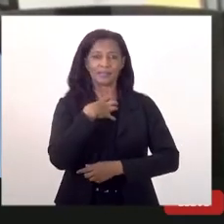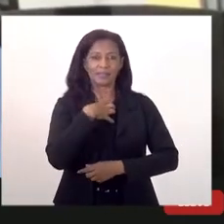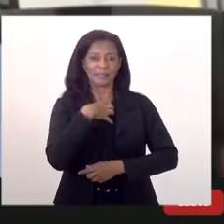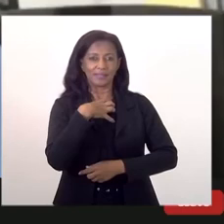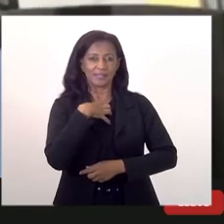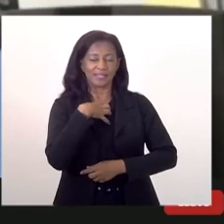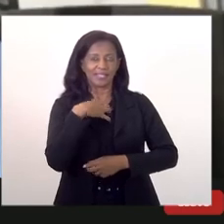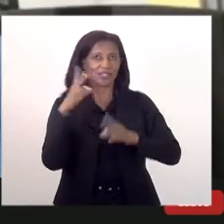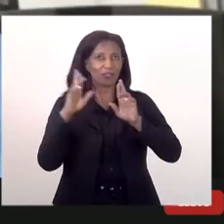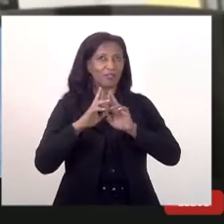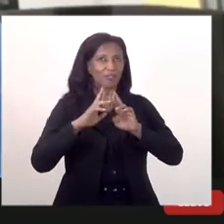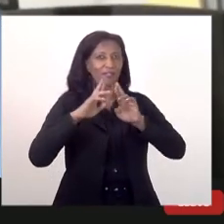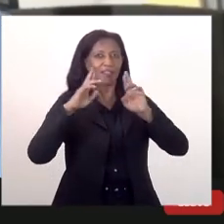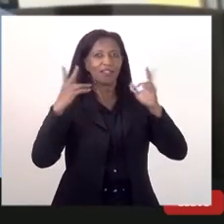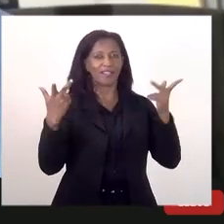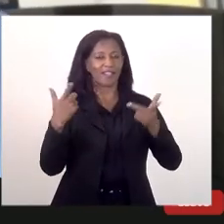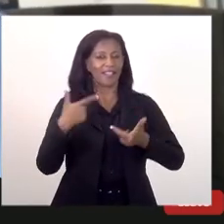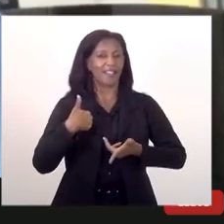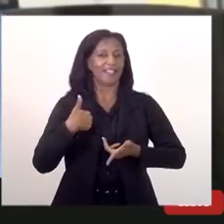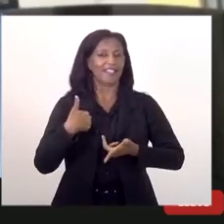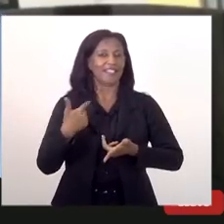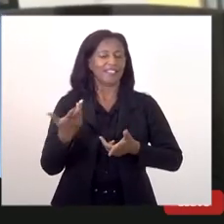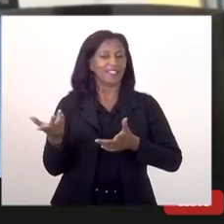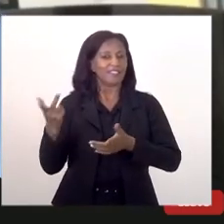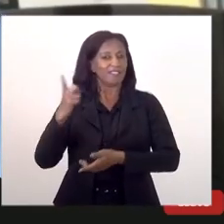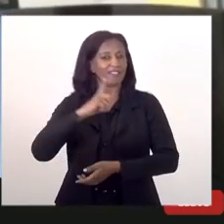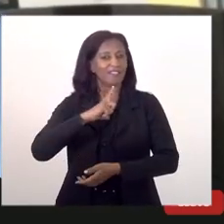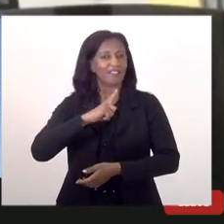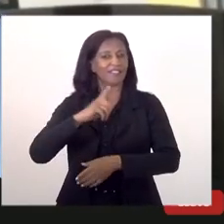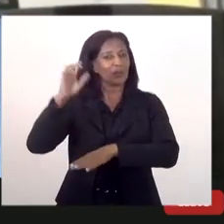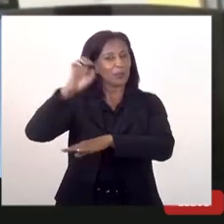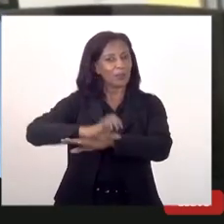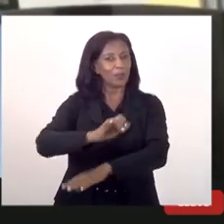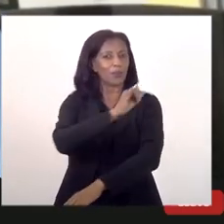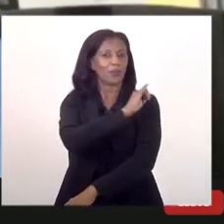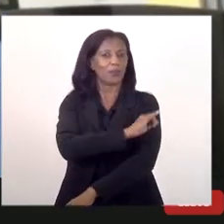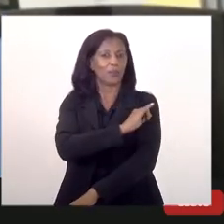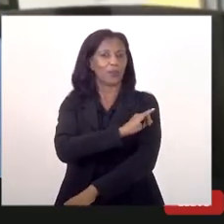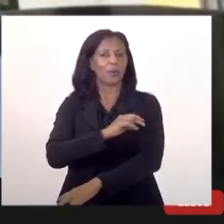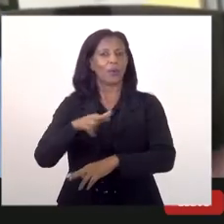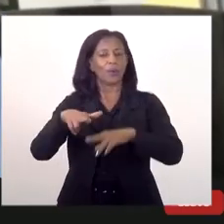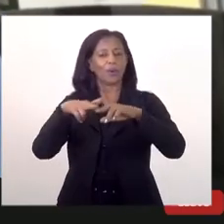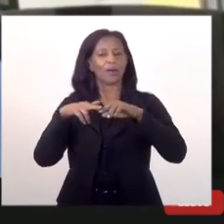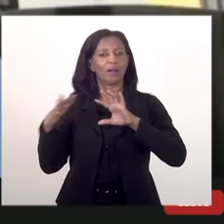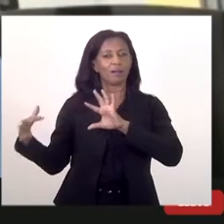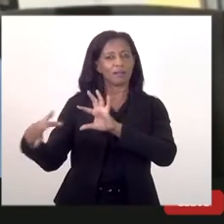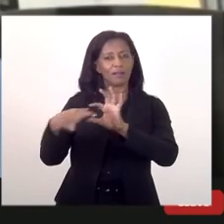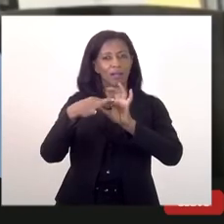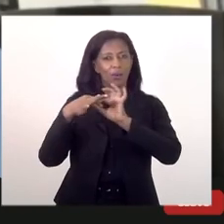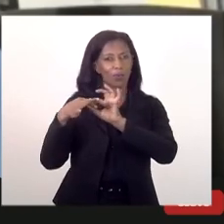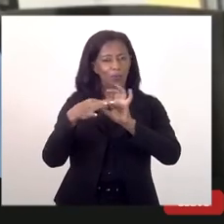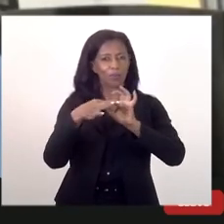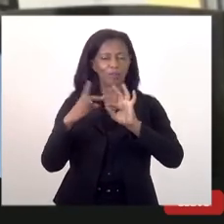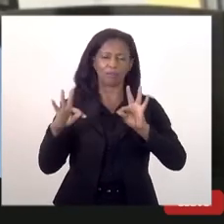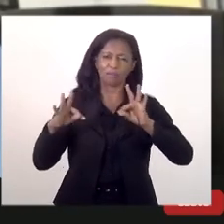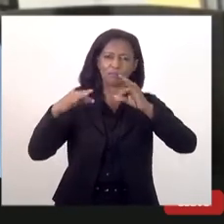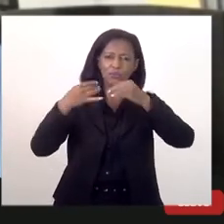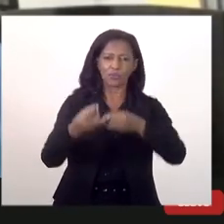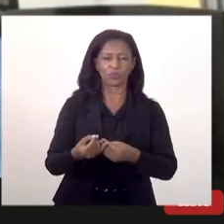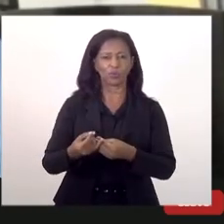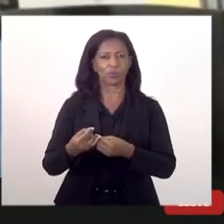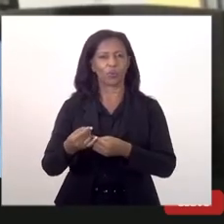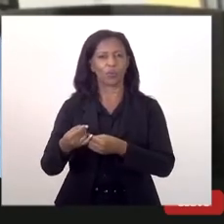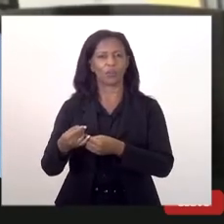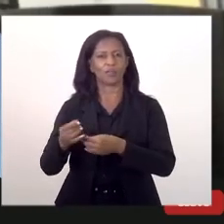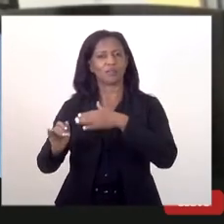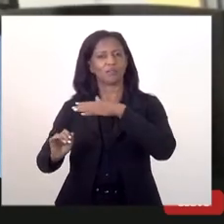clima diferente que paira sobre o Rio de Janeiro justamente através da união de todas as entidades com um único objetivo